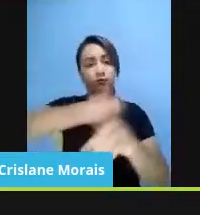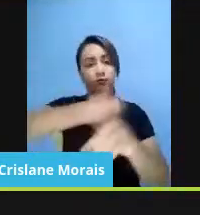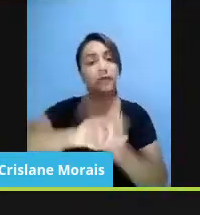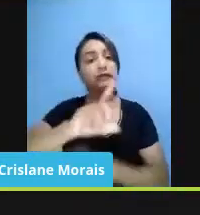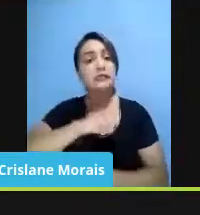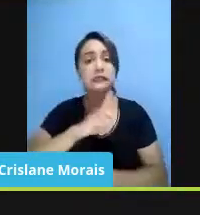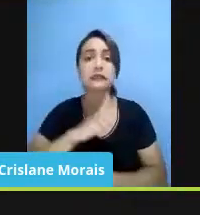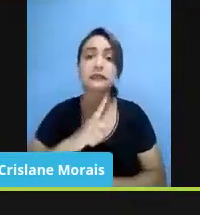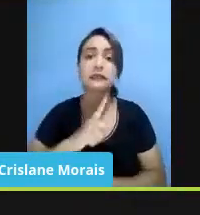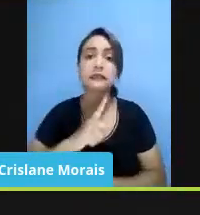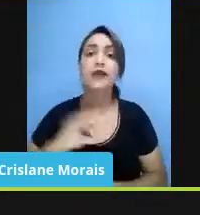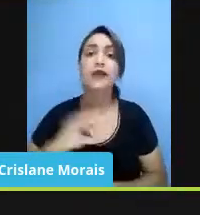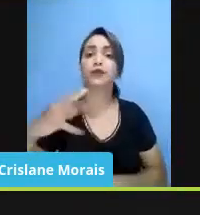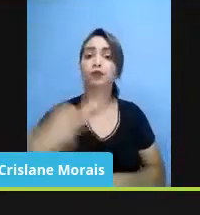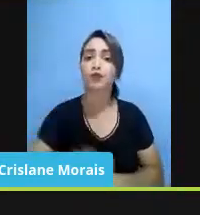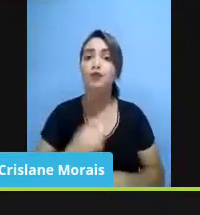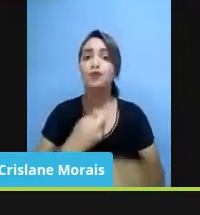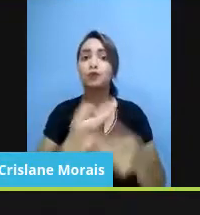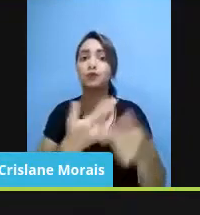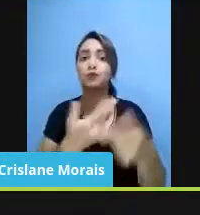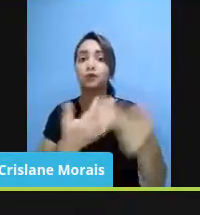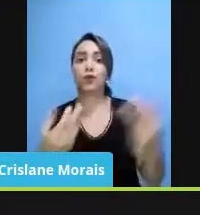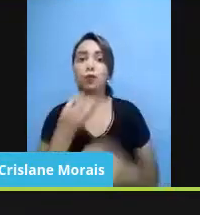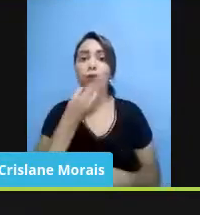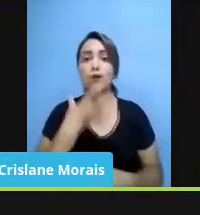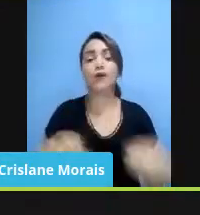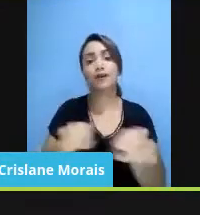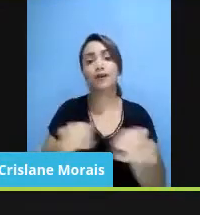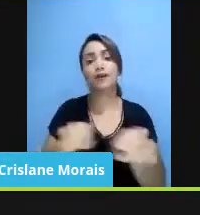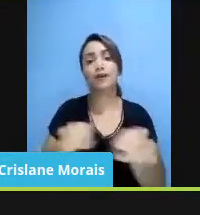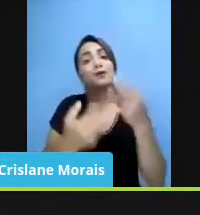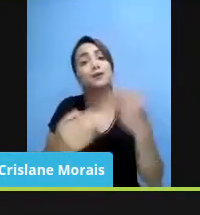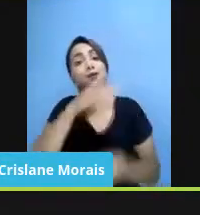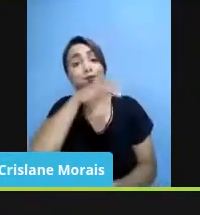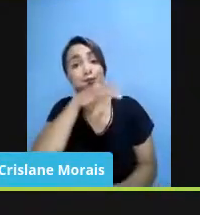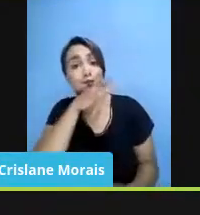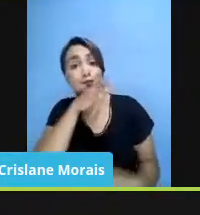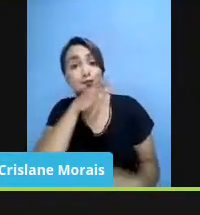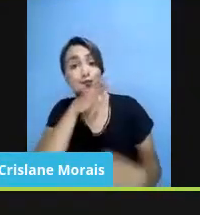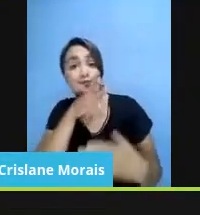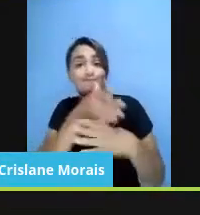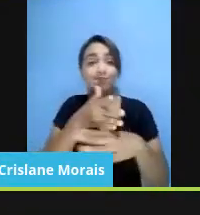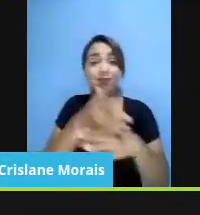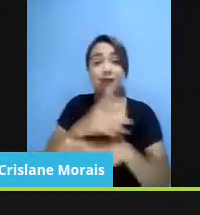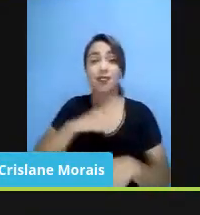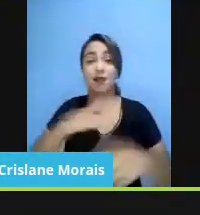virtudes e mazelas da sociedade. Está atravessado por essa disputa